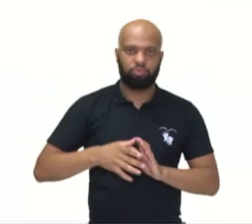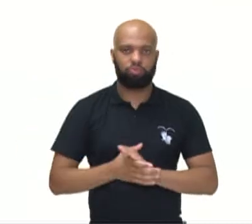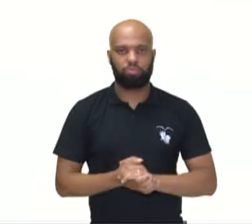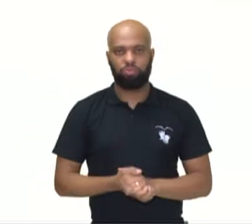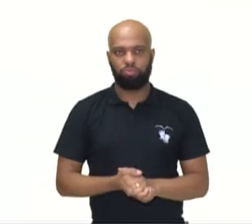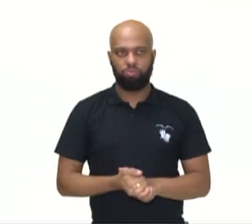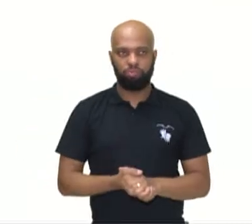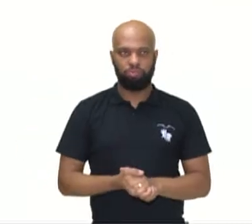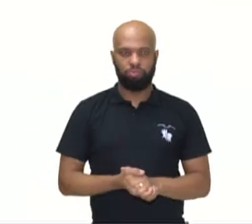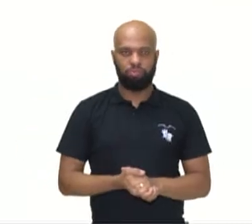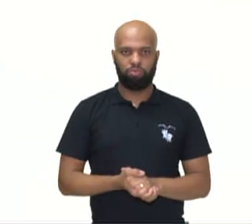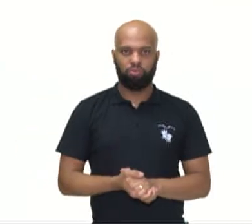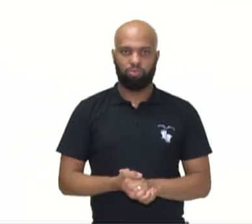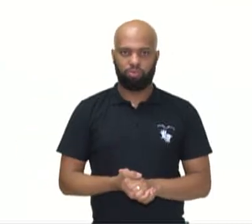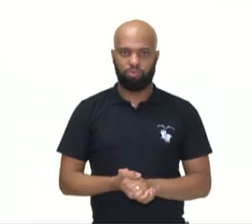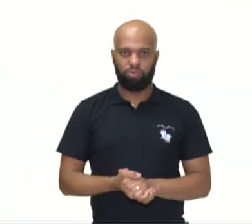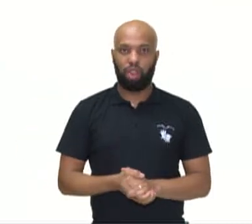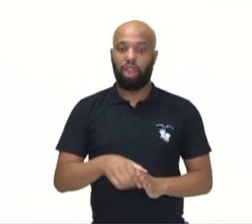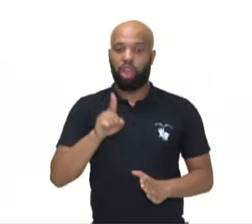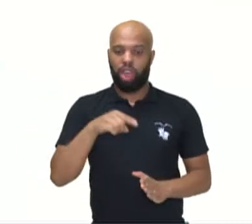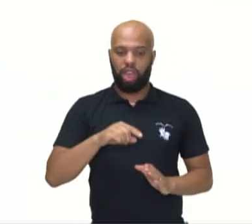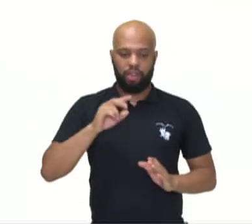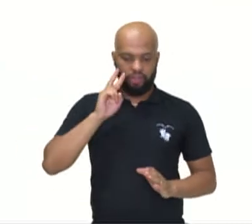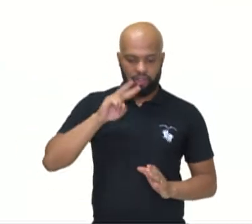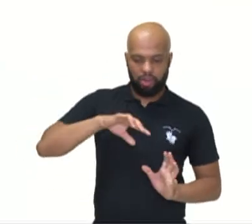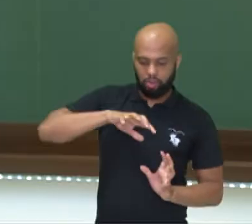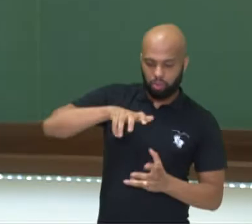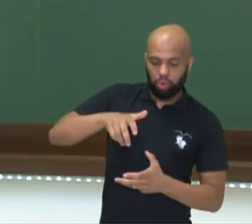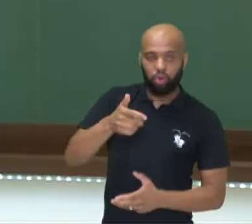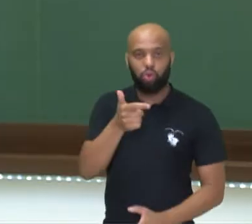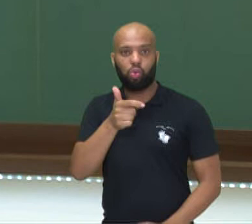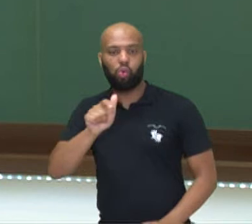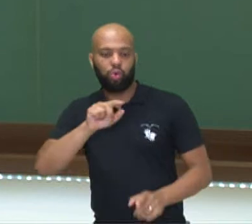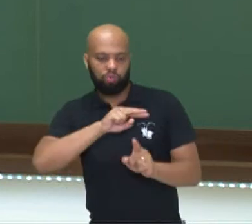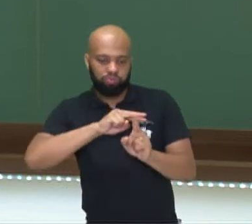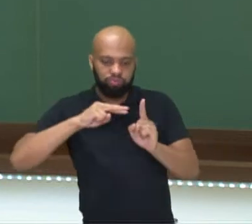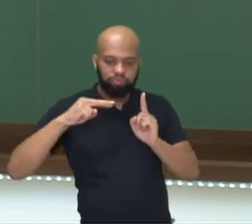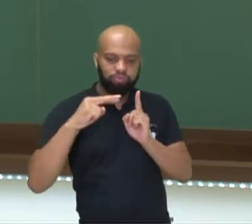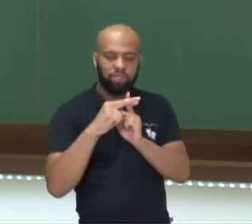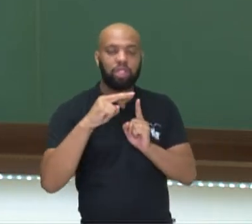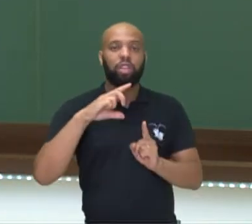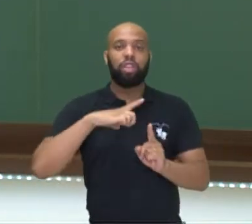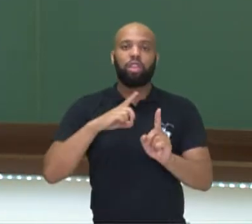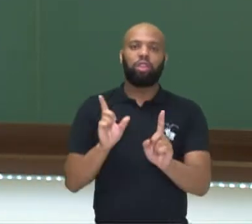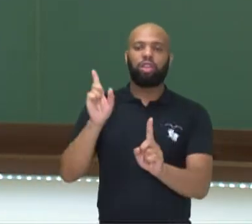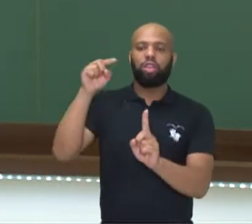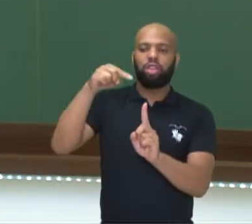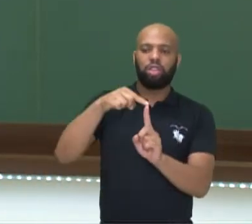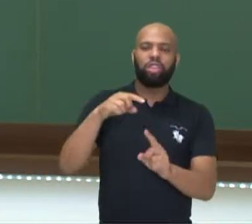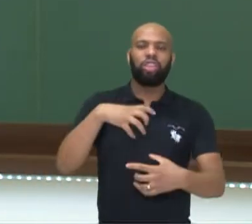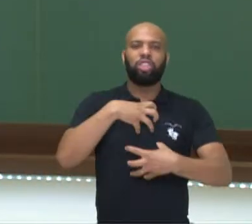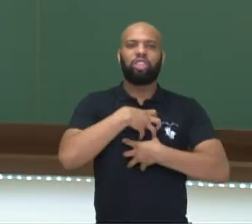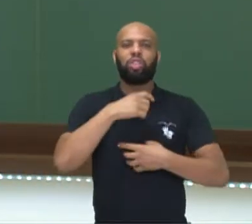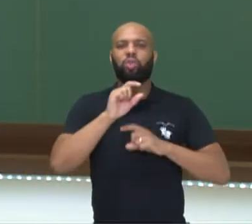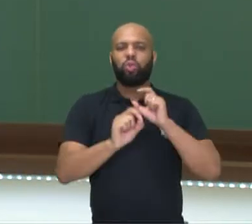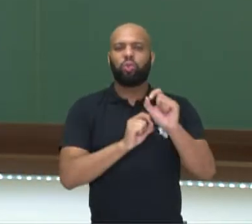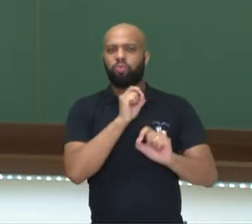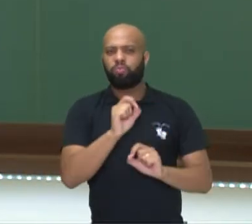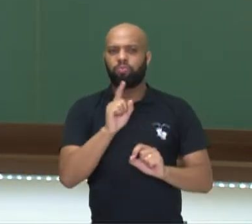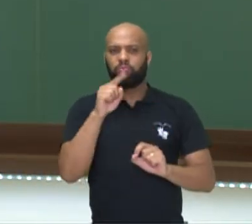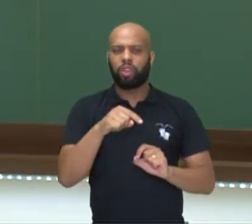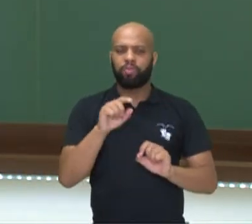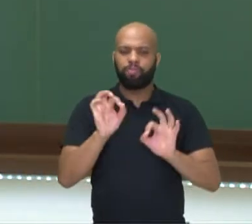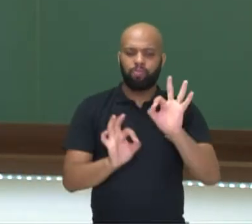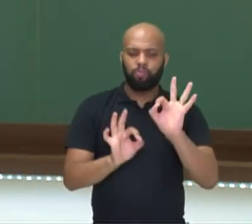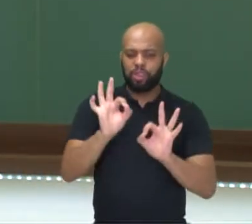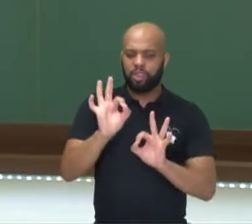visível de ver o mundo em outra perspectiva, dando a essa intenção de uma conformação e de uma organização